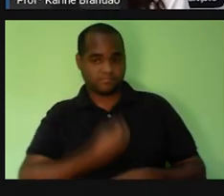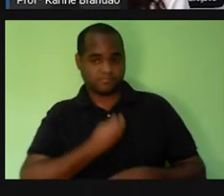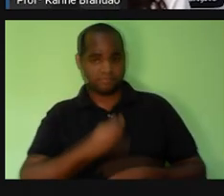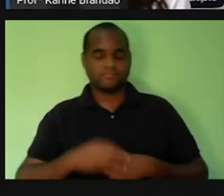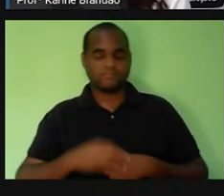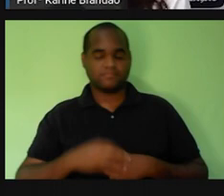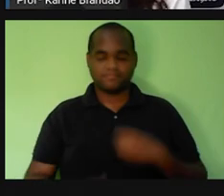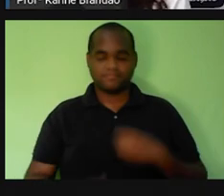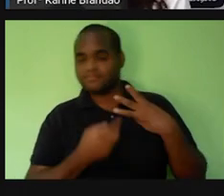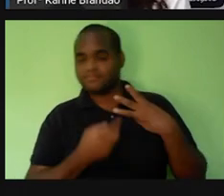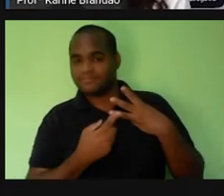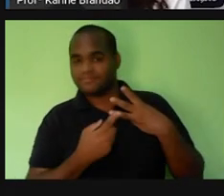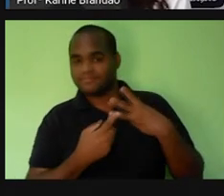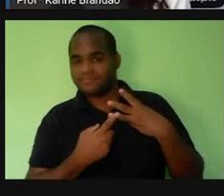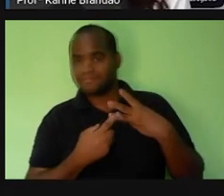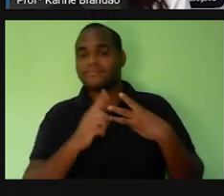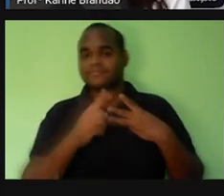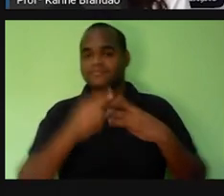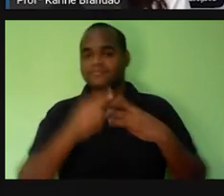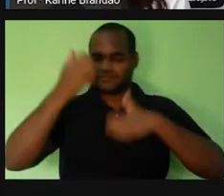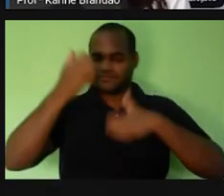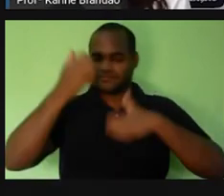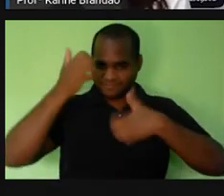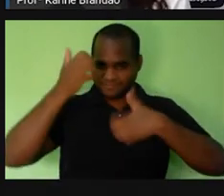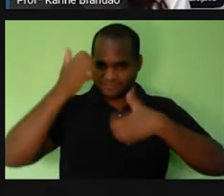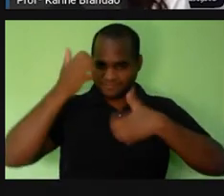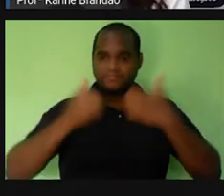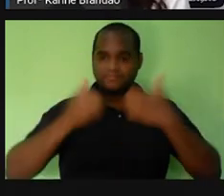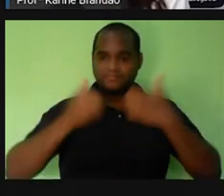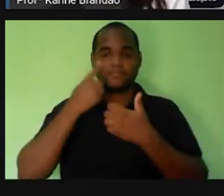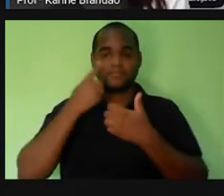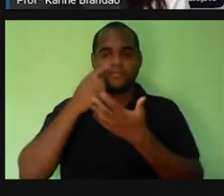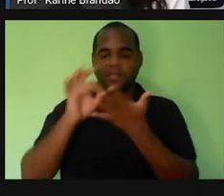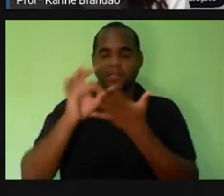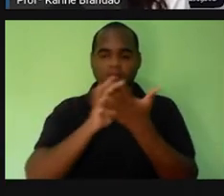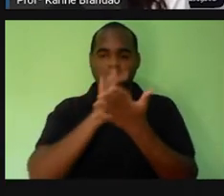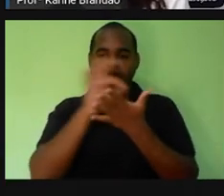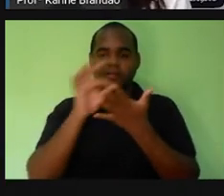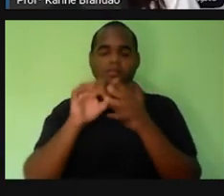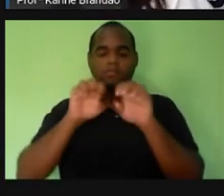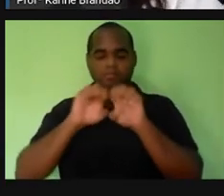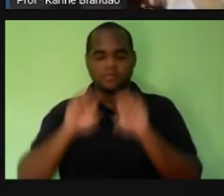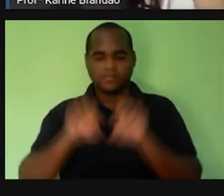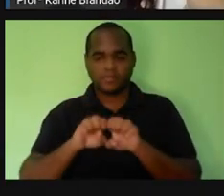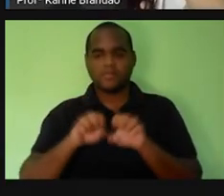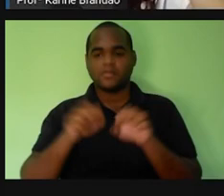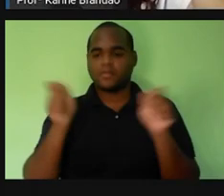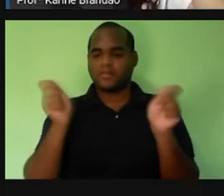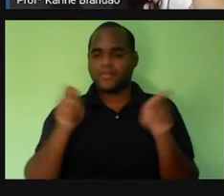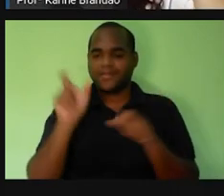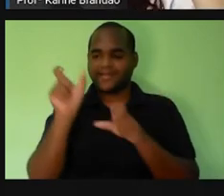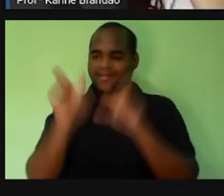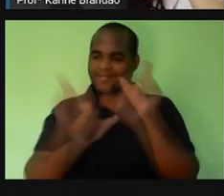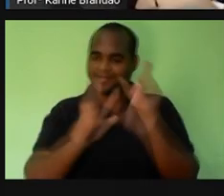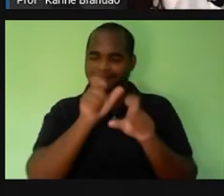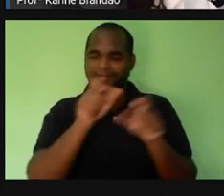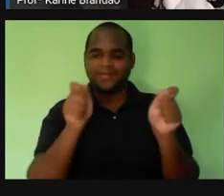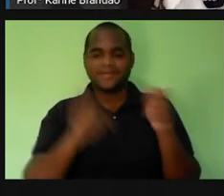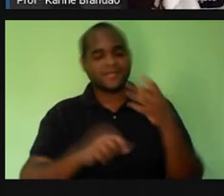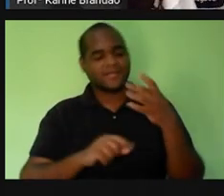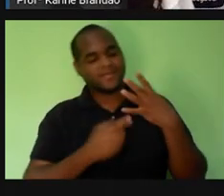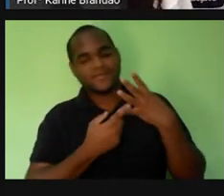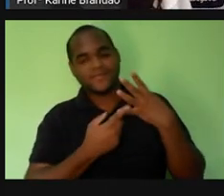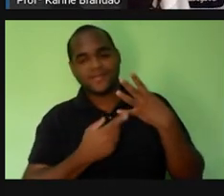Terceiro, explicar o papel da célula como unidade estrutural e funcional dos seres vivos. Quarto,